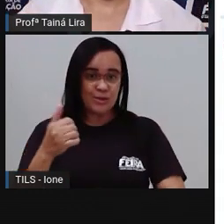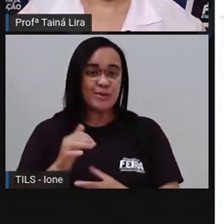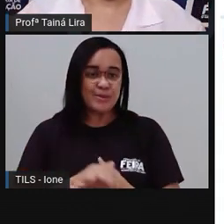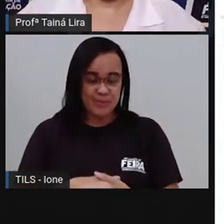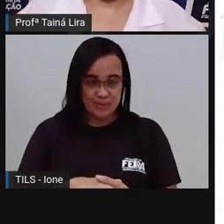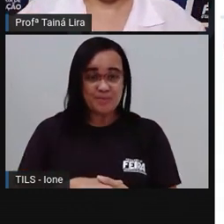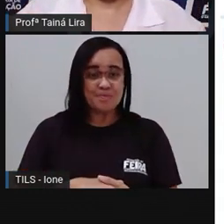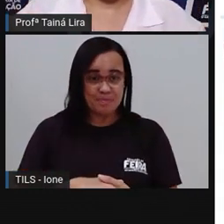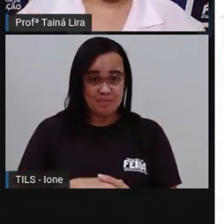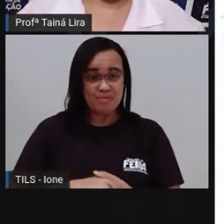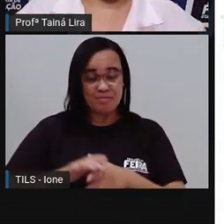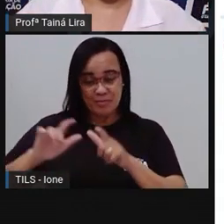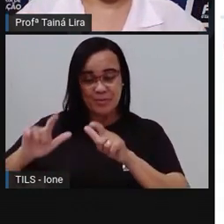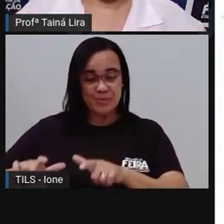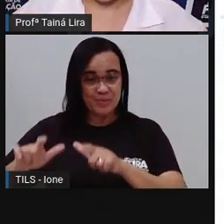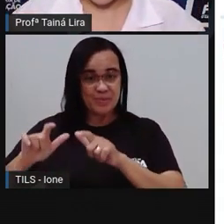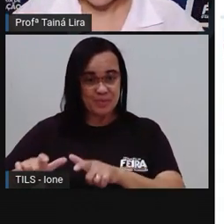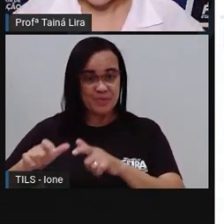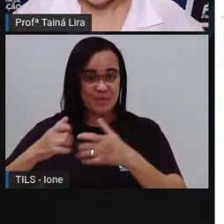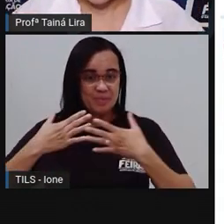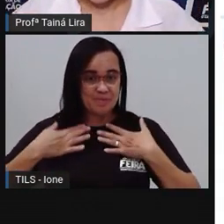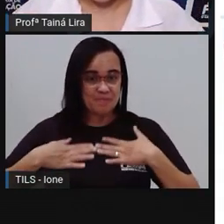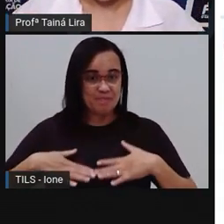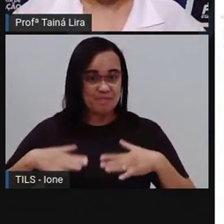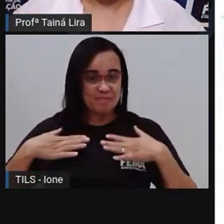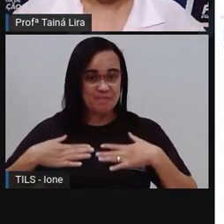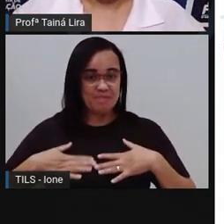procura um lugar aí mais arejado, tá?